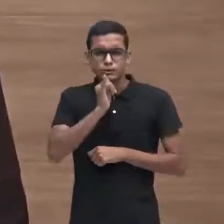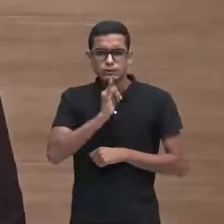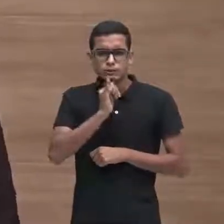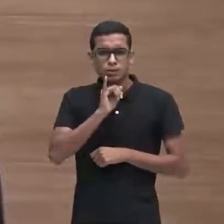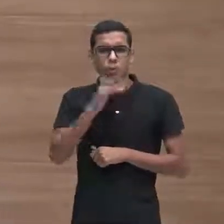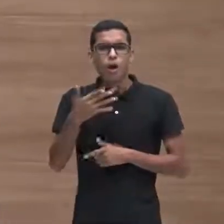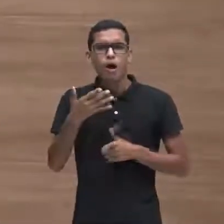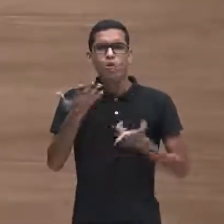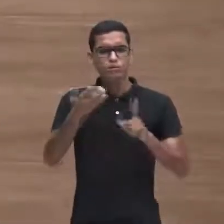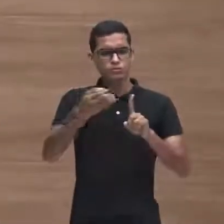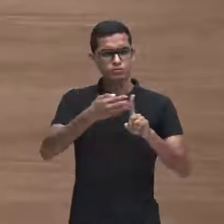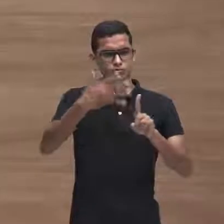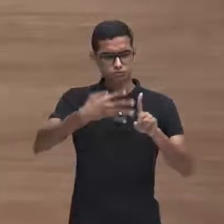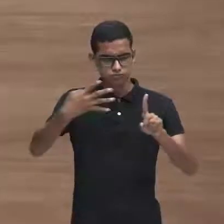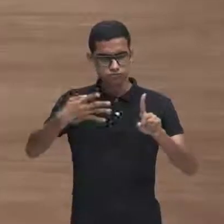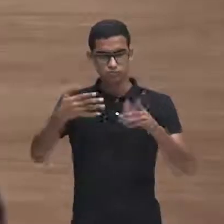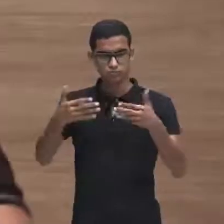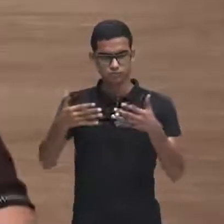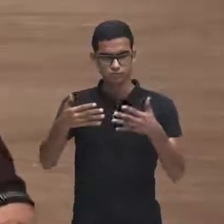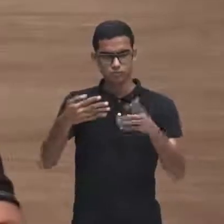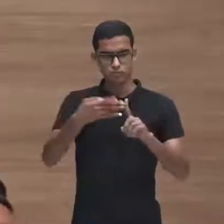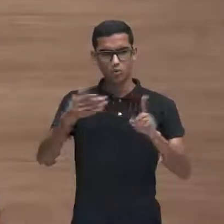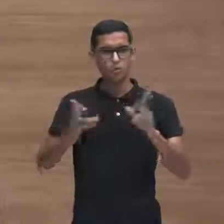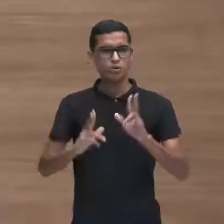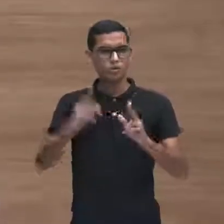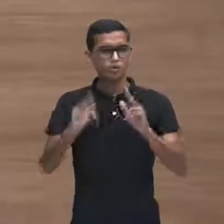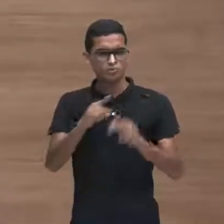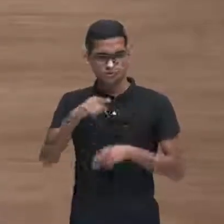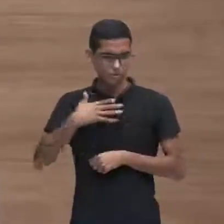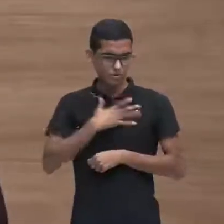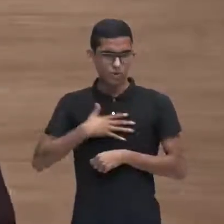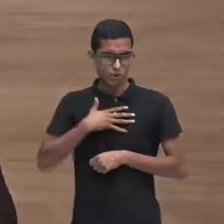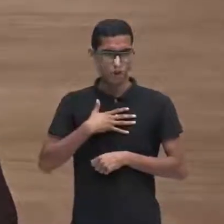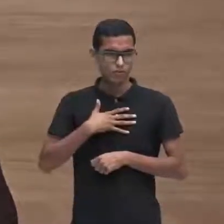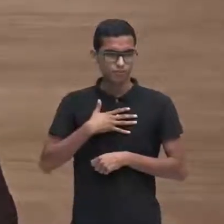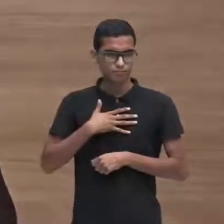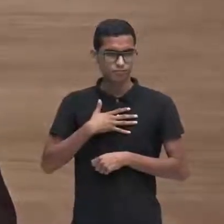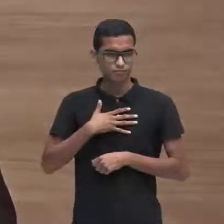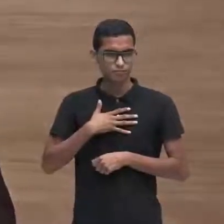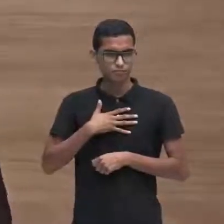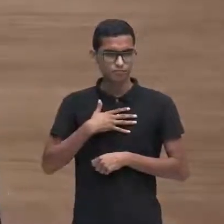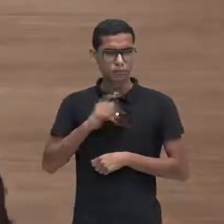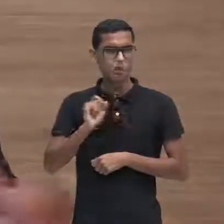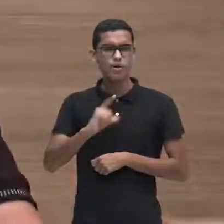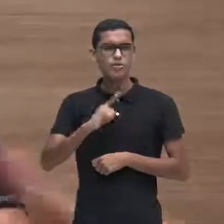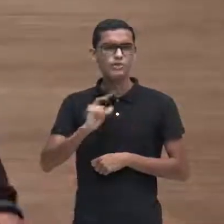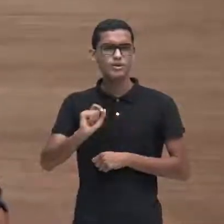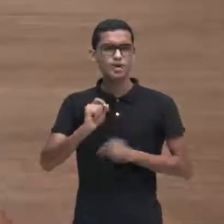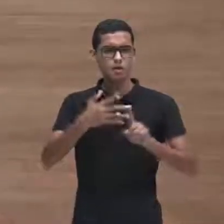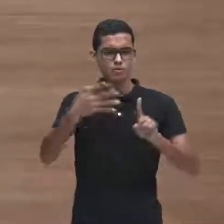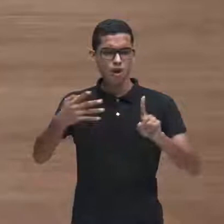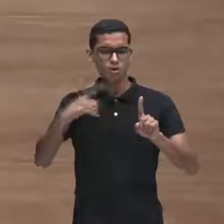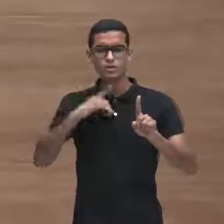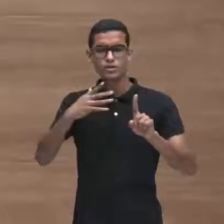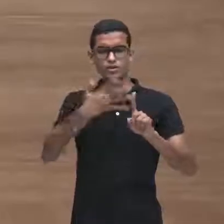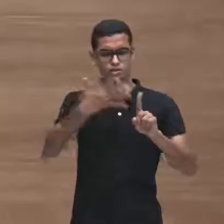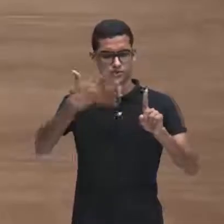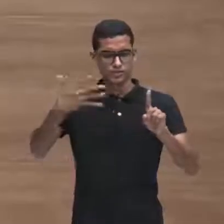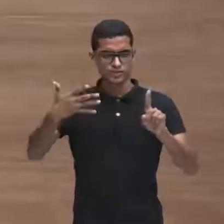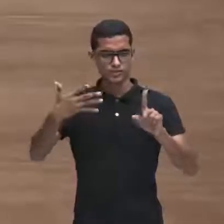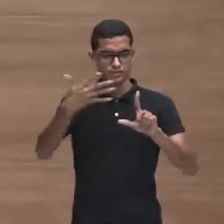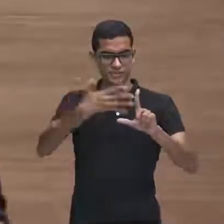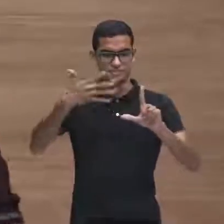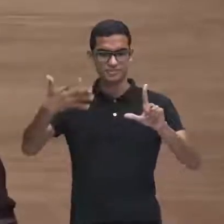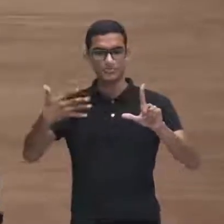Netflix que você assiste o que te chama atenção nessas nessas séries que personagem daquela